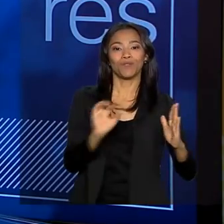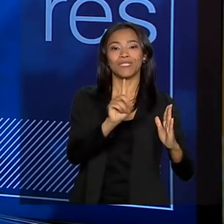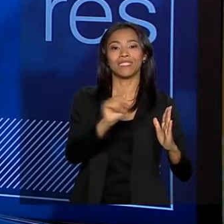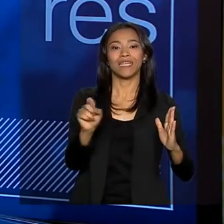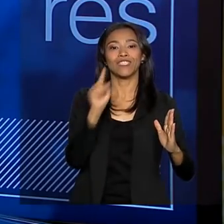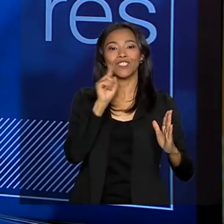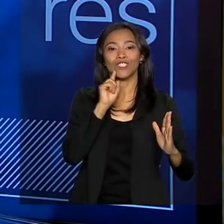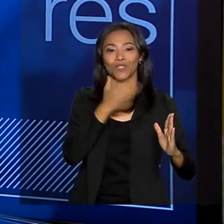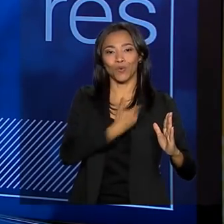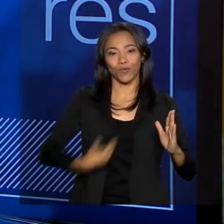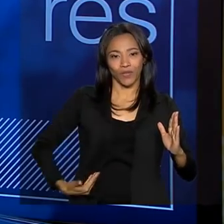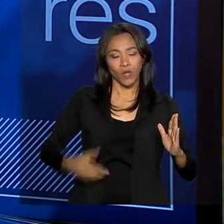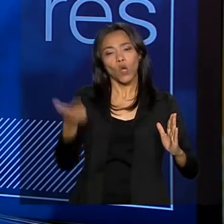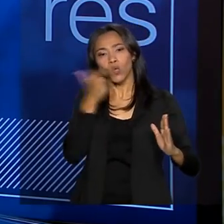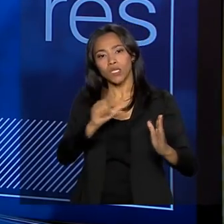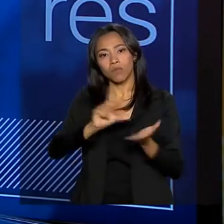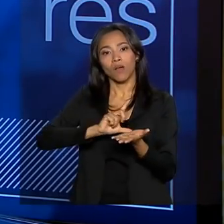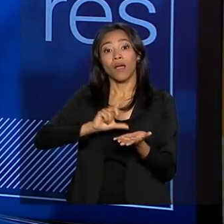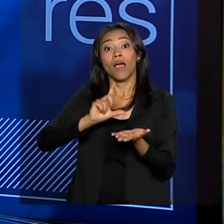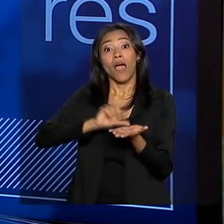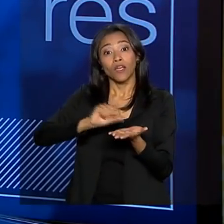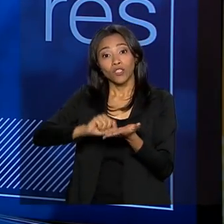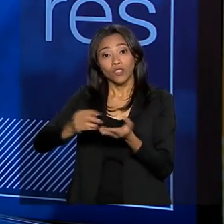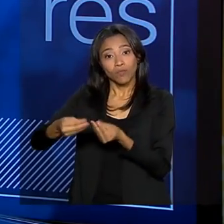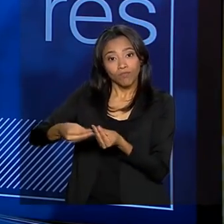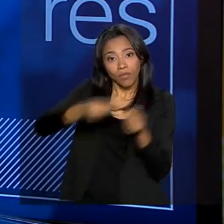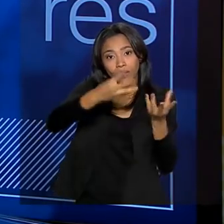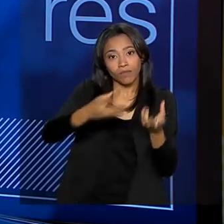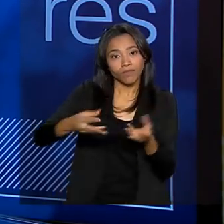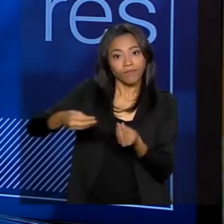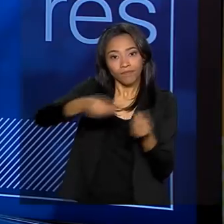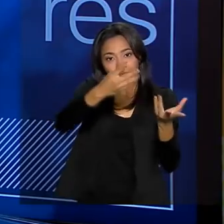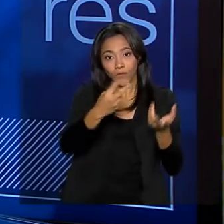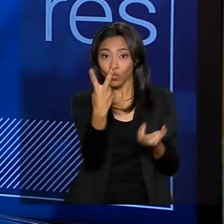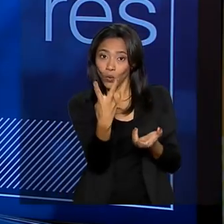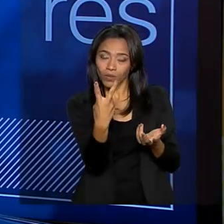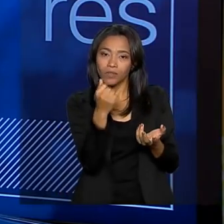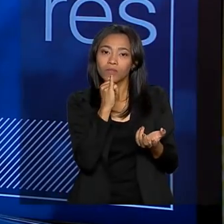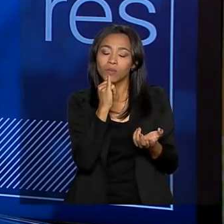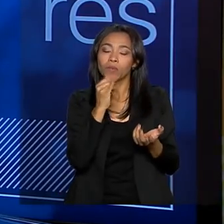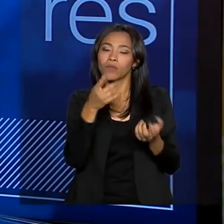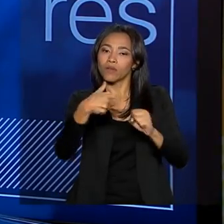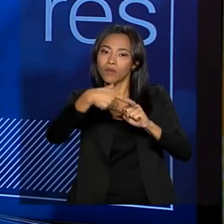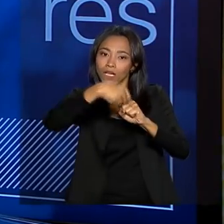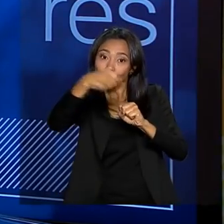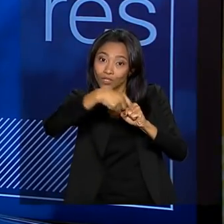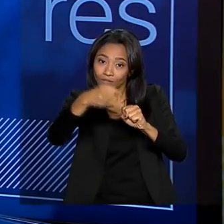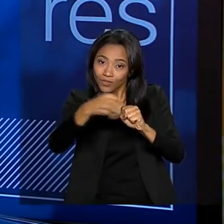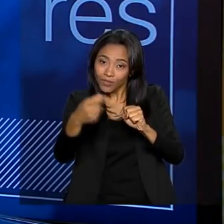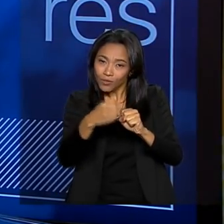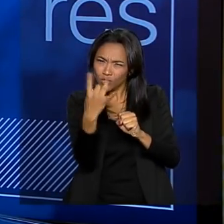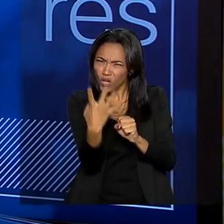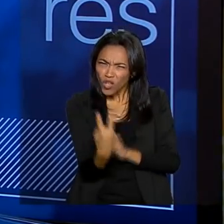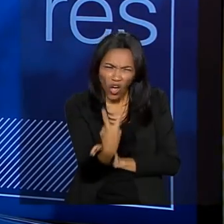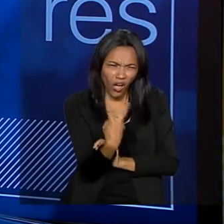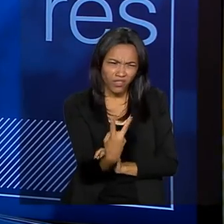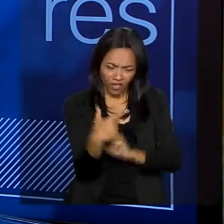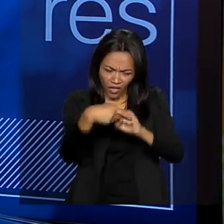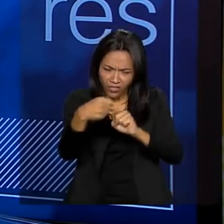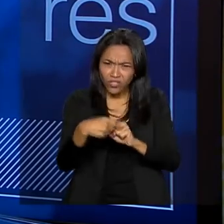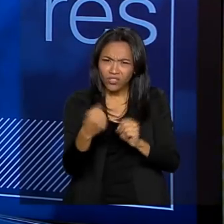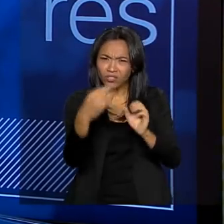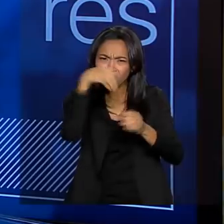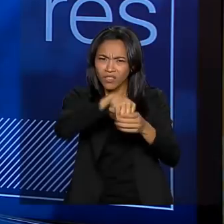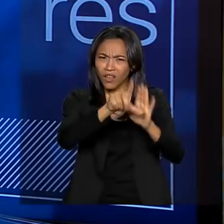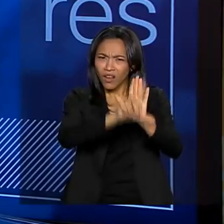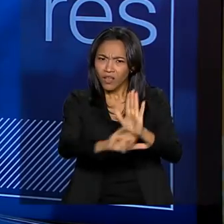conseguimos entregar dois artigos regulamentados. Aí você fala assim, mas só dois? Você não tem ideia da luta